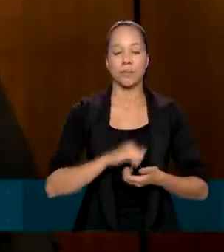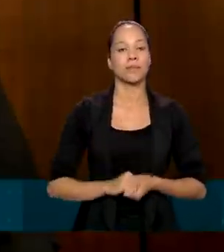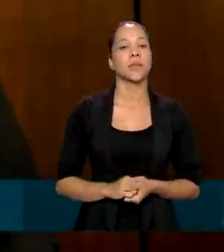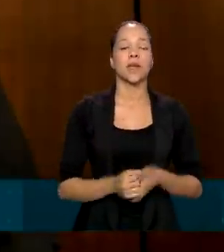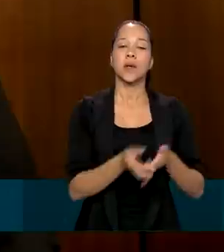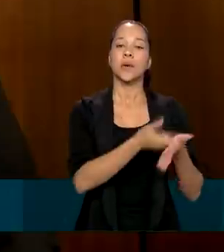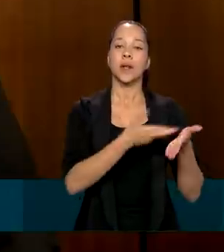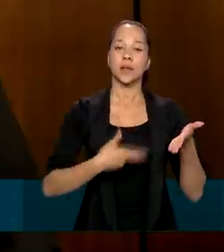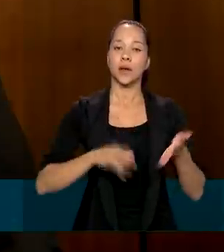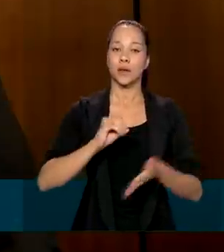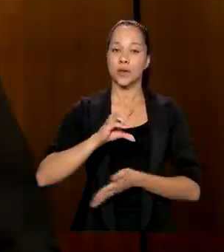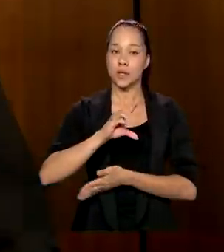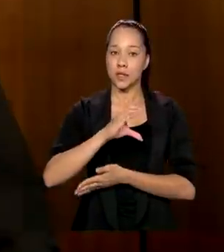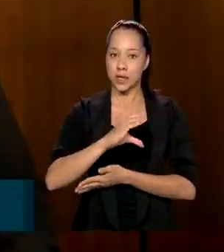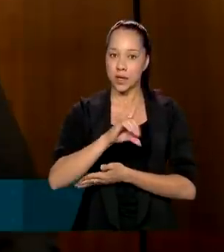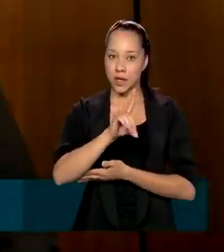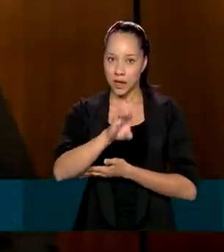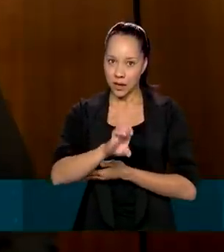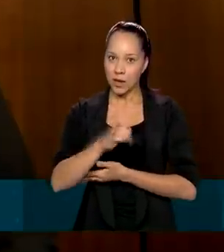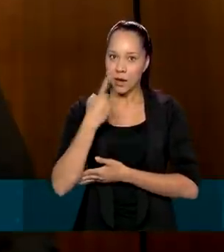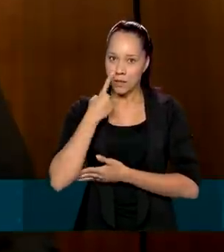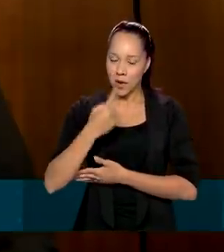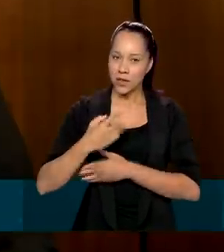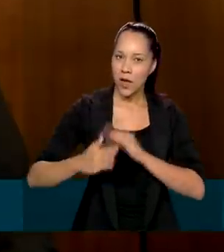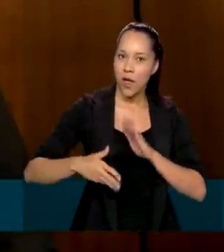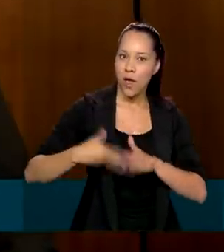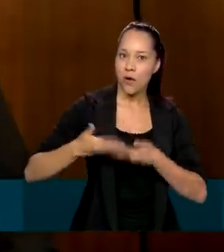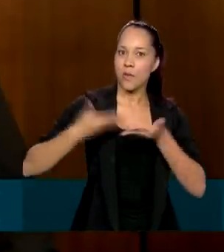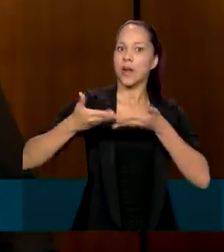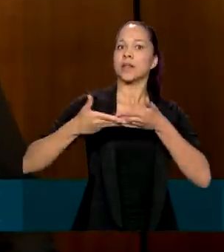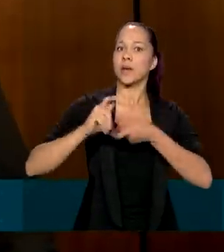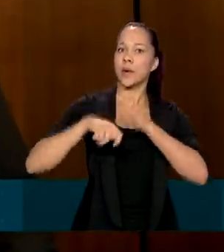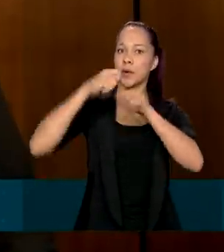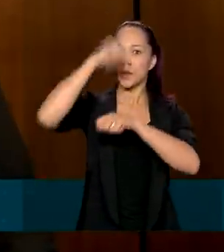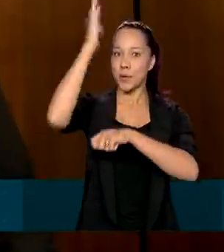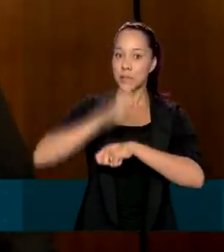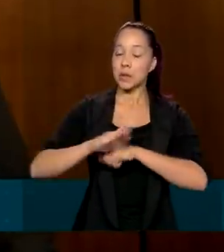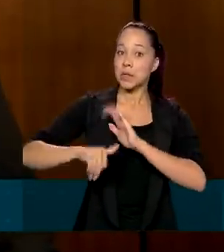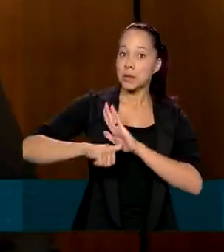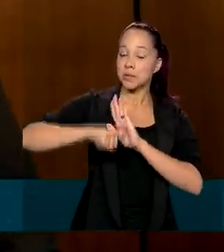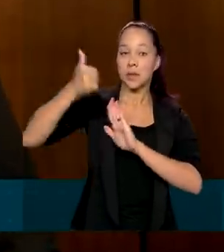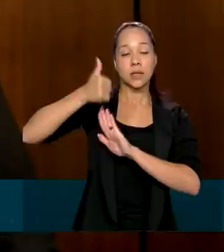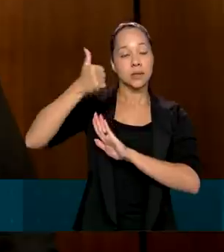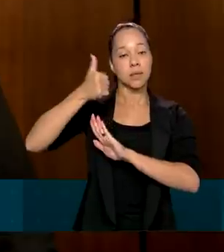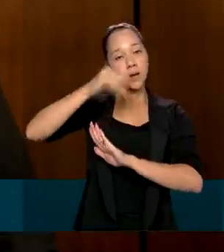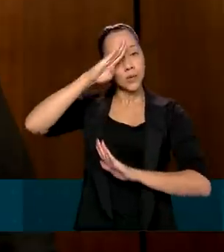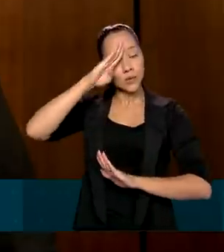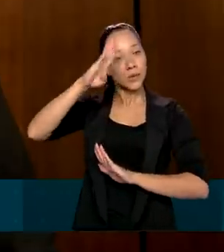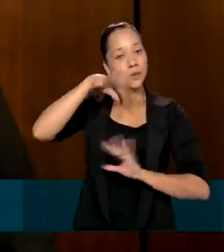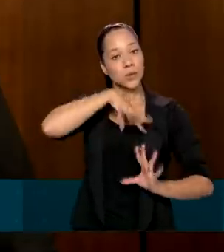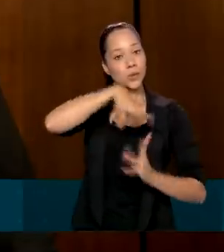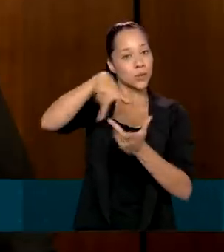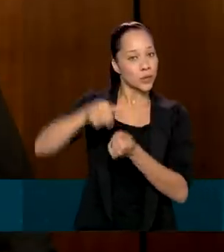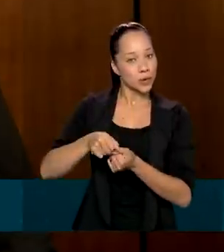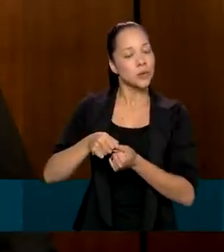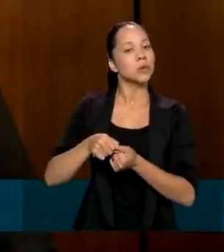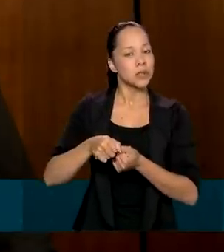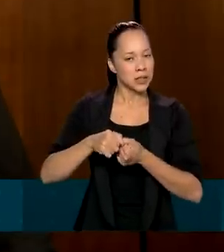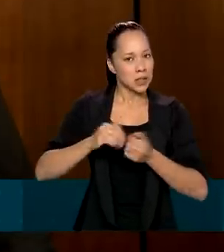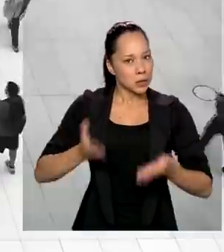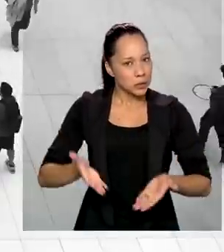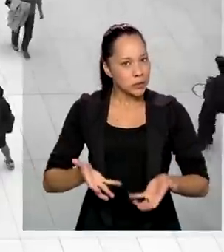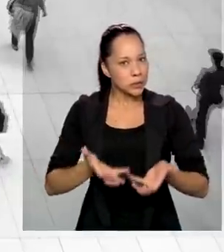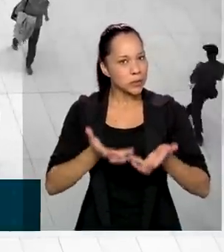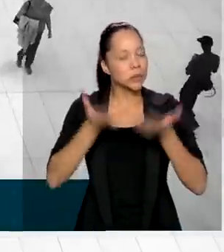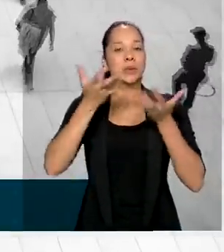relatório da OCDE destaca a recuperação econômica do Brasil entre as principais economias globais, indicando o crescimento consistente do